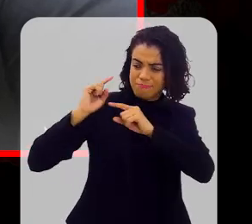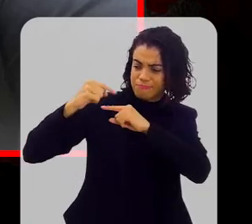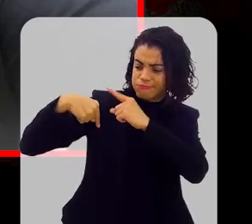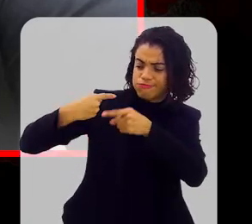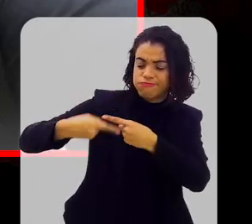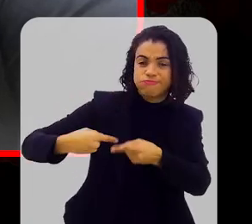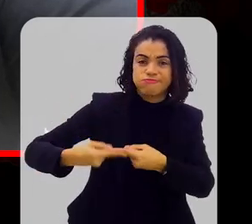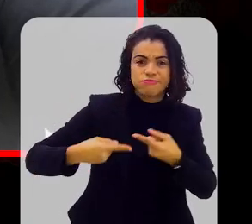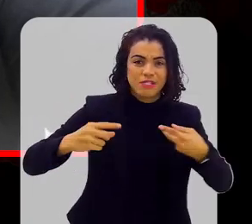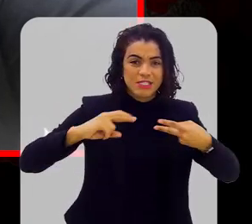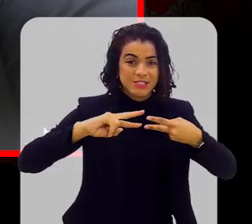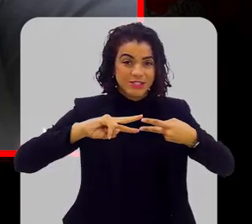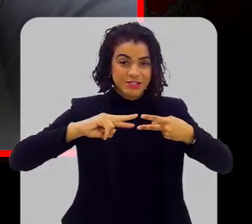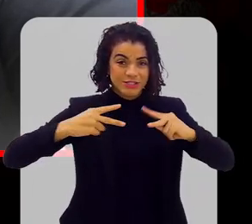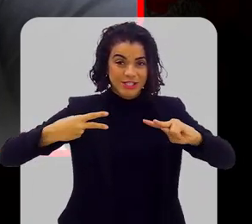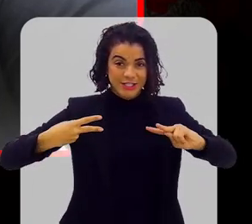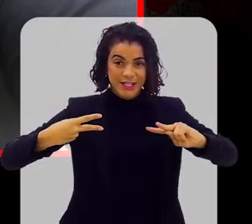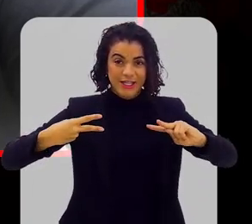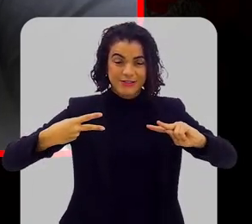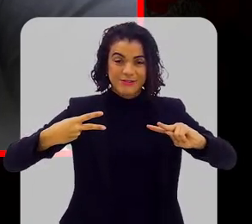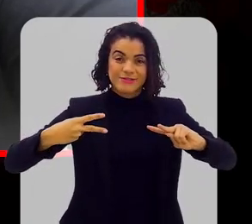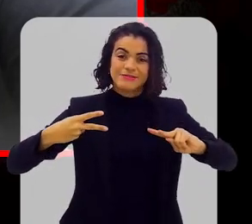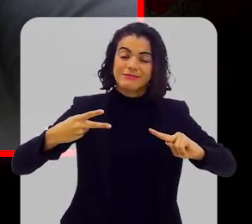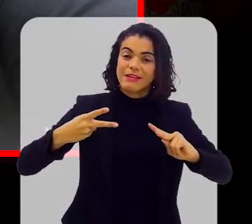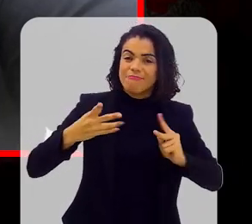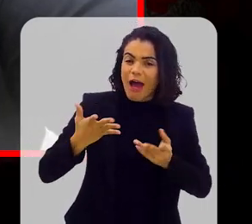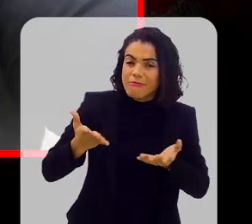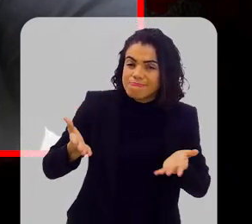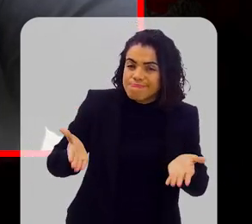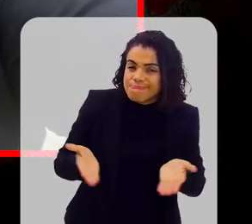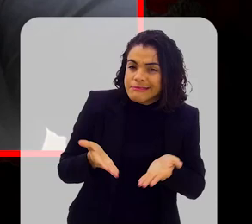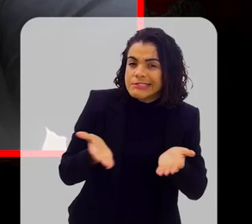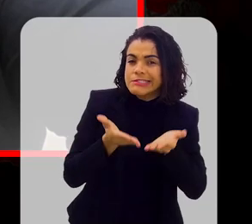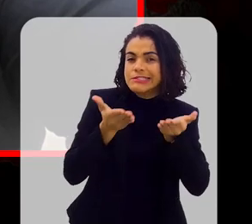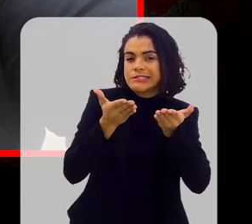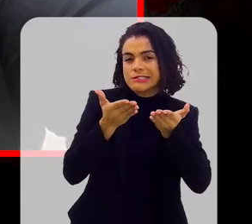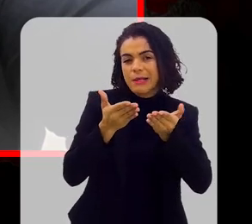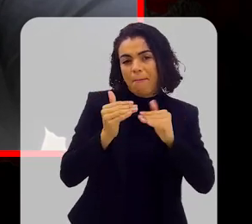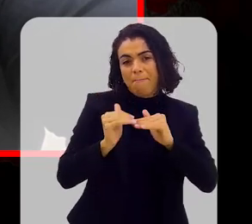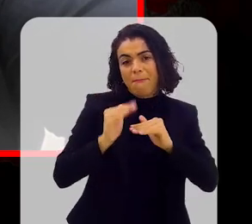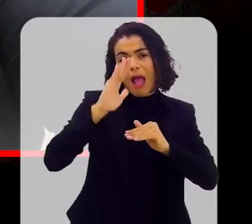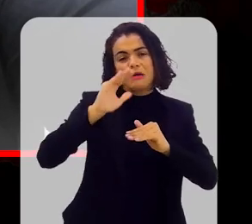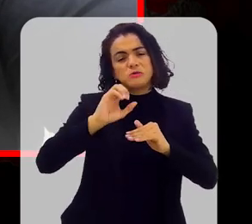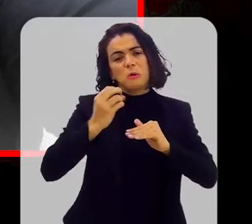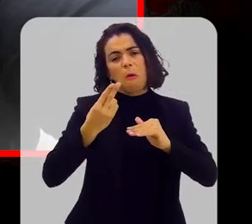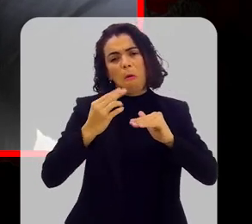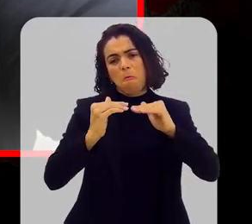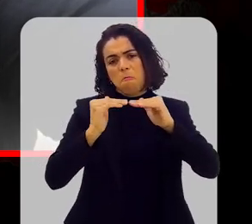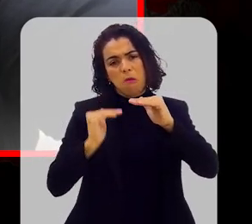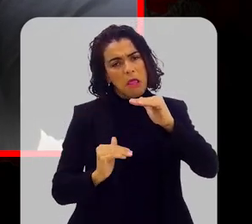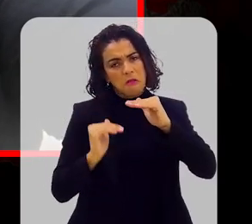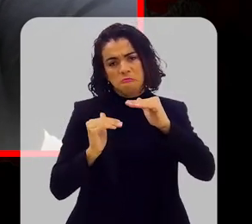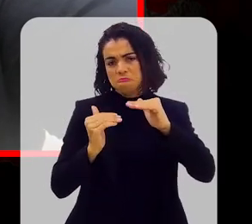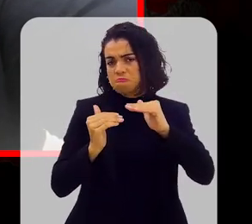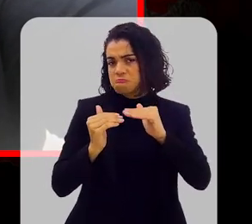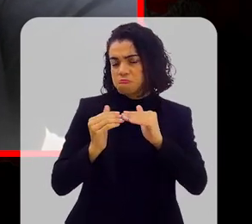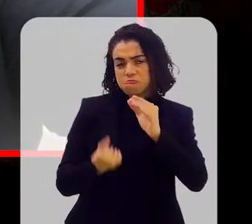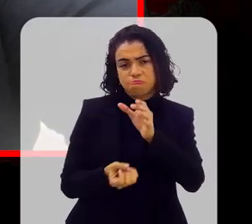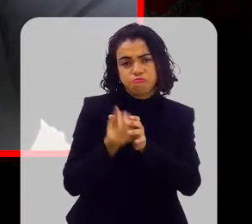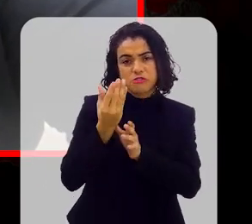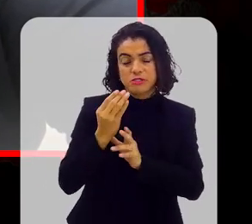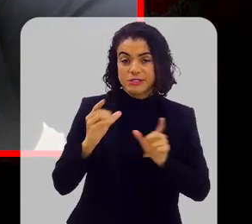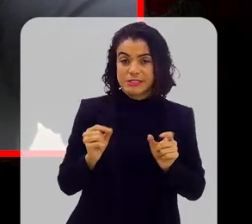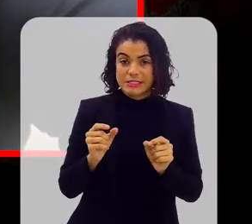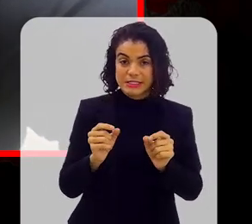hereditários, fatores genéticos, que vão contribuir em maior ou menor grau para o desenvolvimento de um câncer.